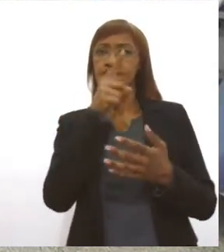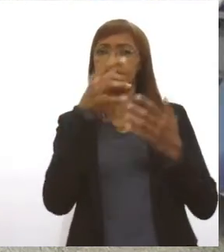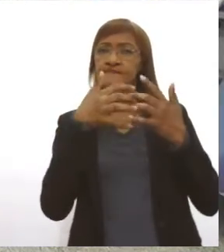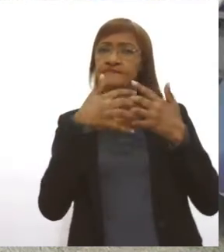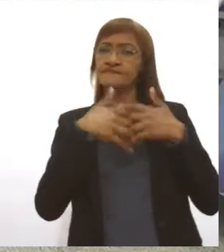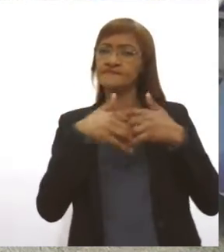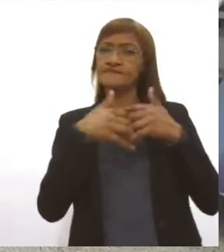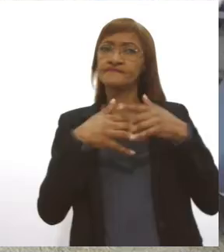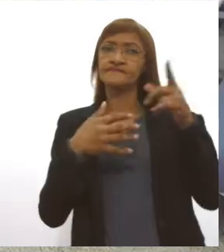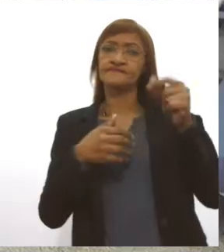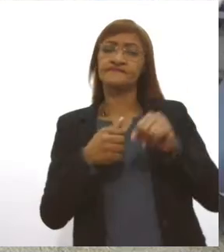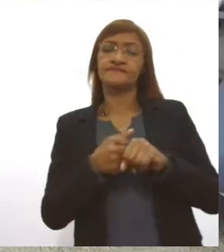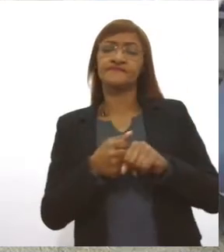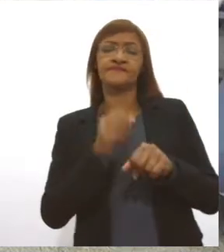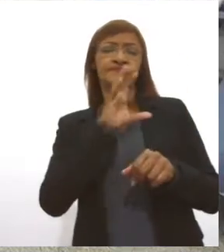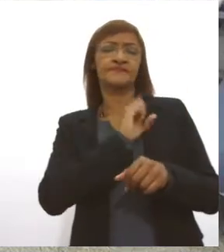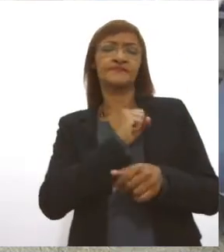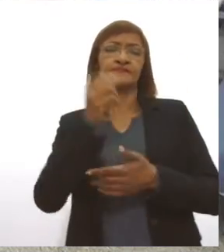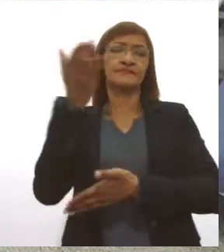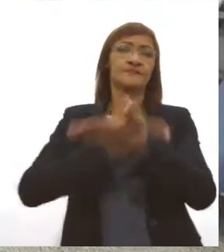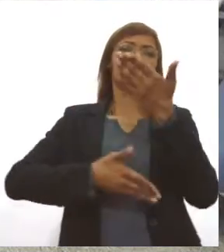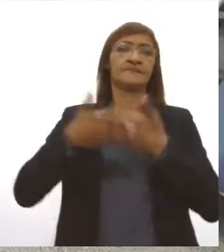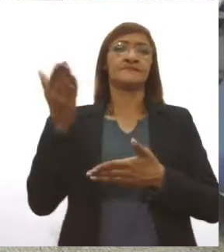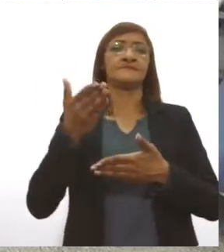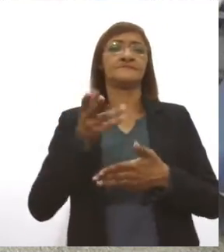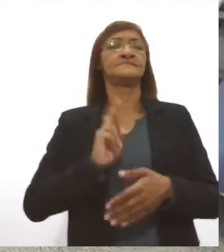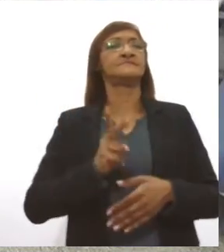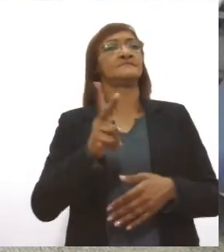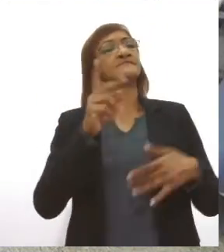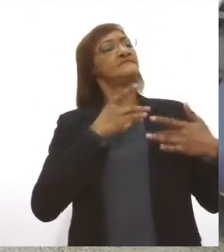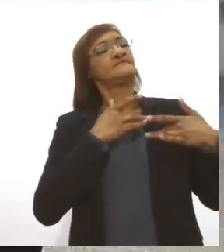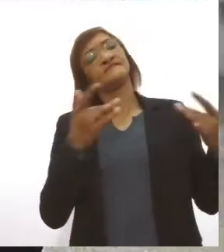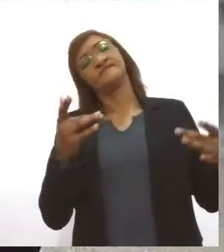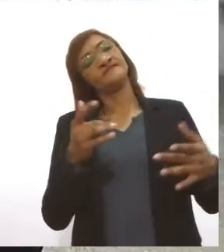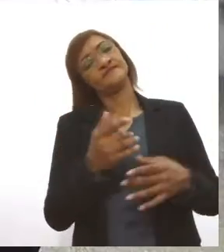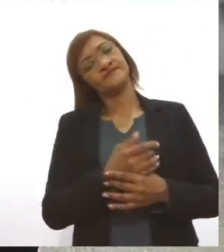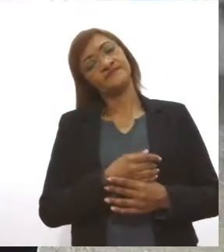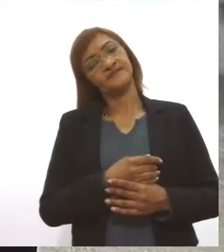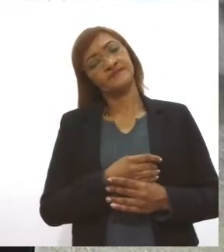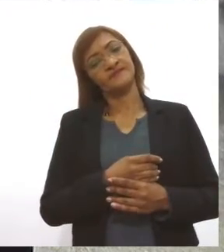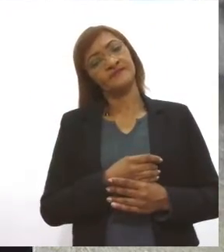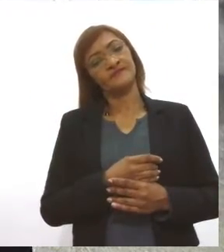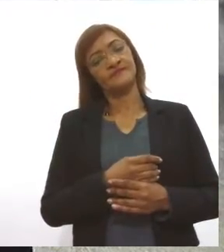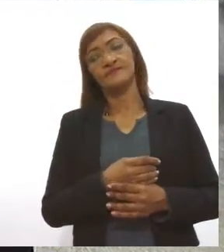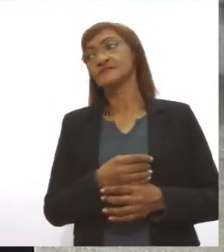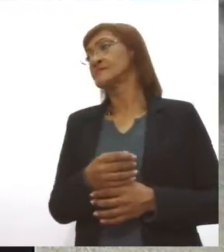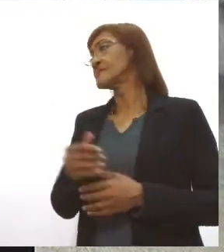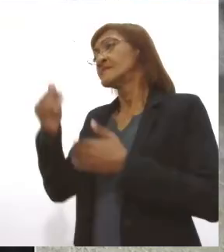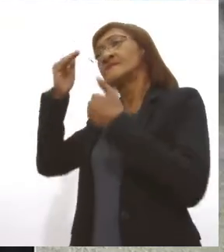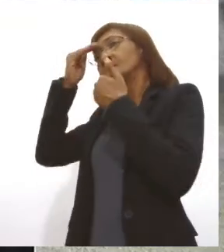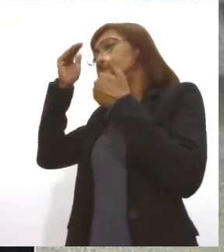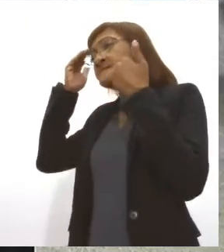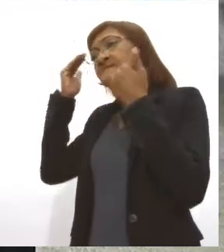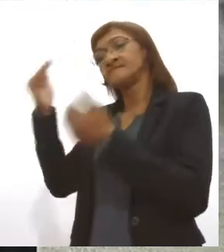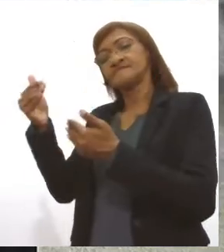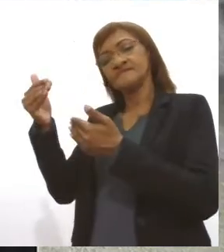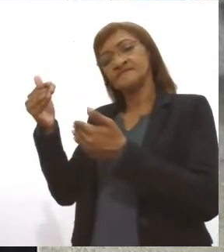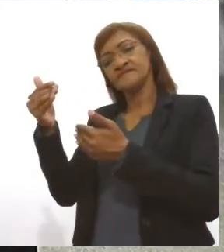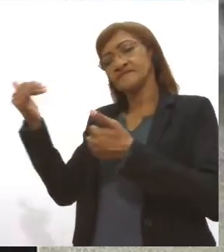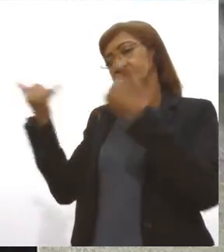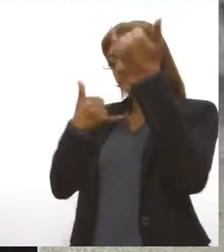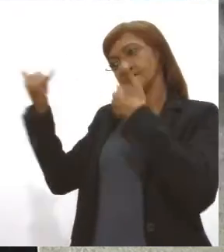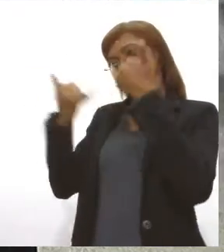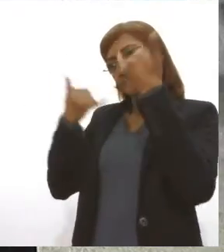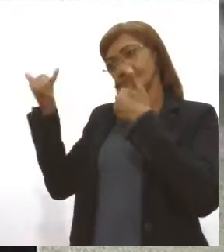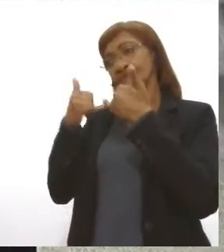e o amor ao próximo. Vamos exercitar a solidariedade e o amor ao próximo. Rosângela, muito obrigada pelas informações. A gente fica